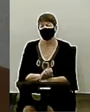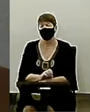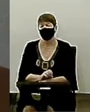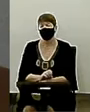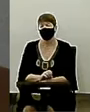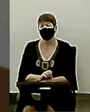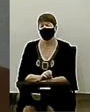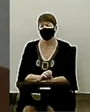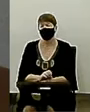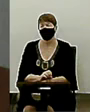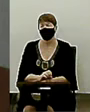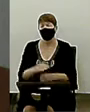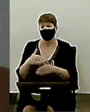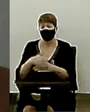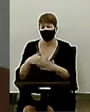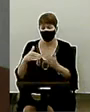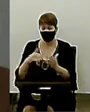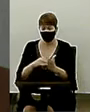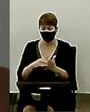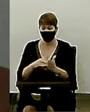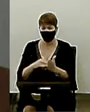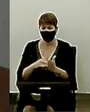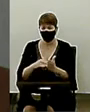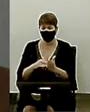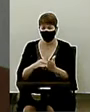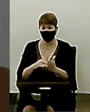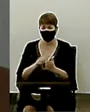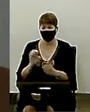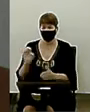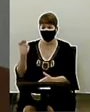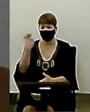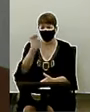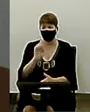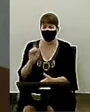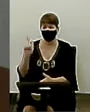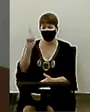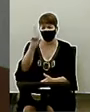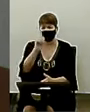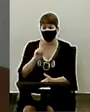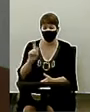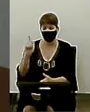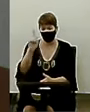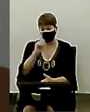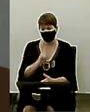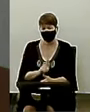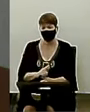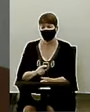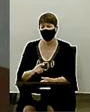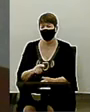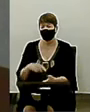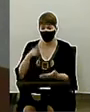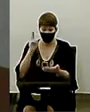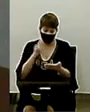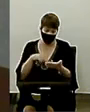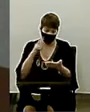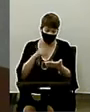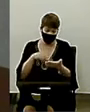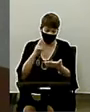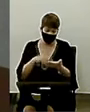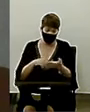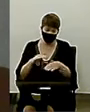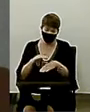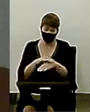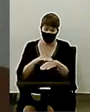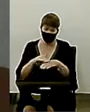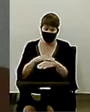norte goiano, li muito livro de ata, que são livros bem antigões mesmo, conversamos